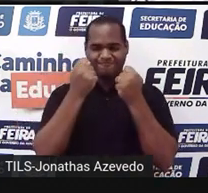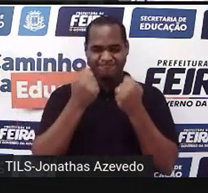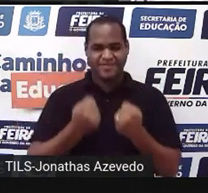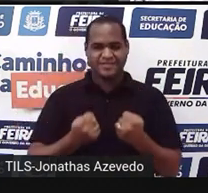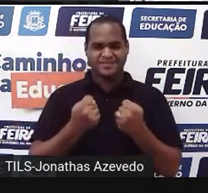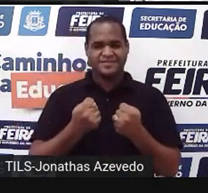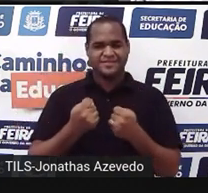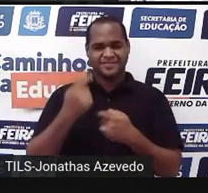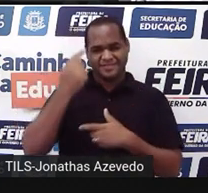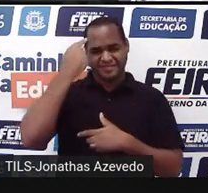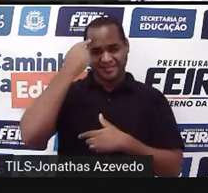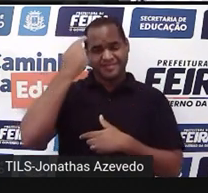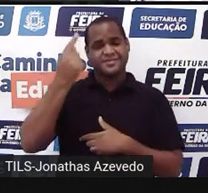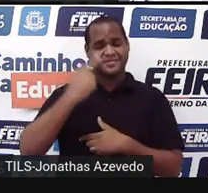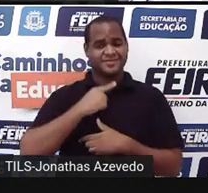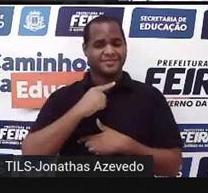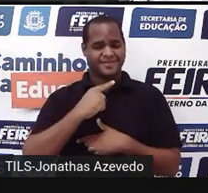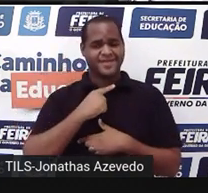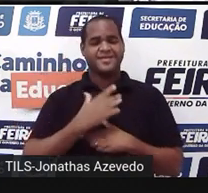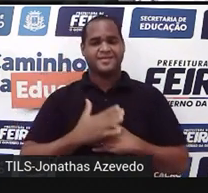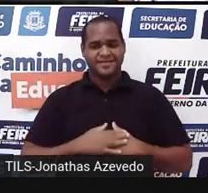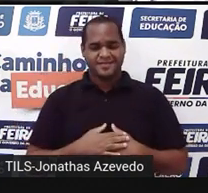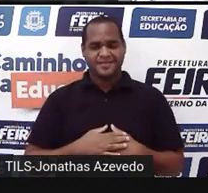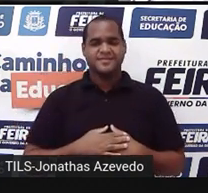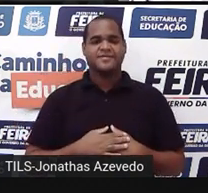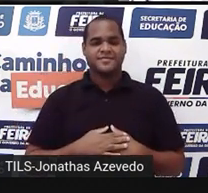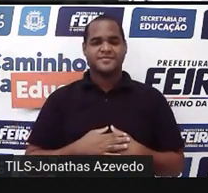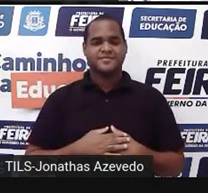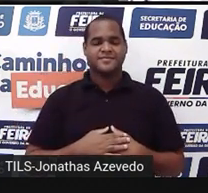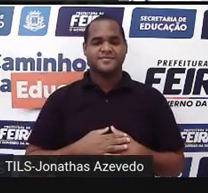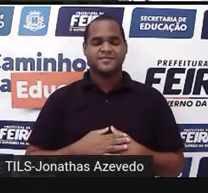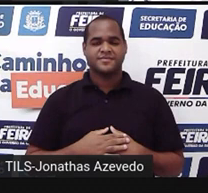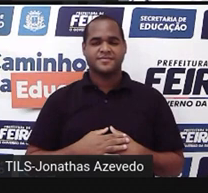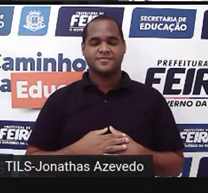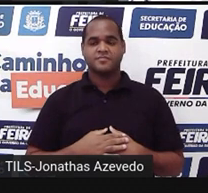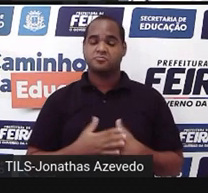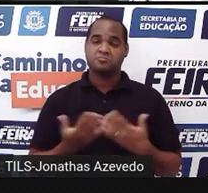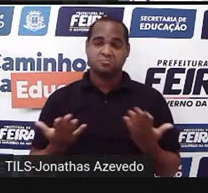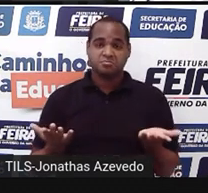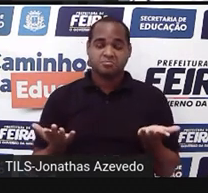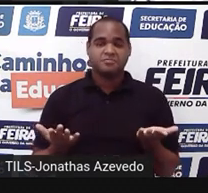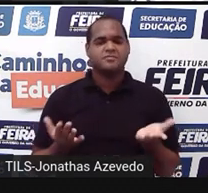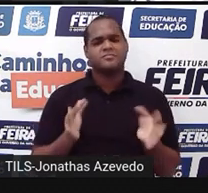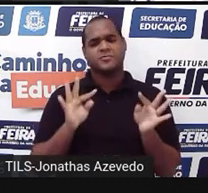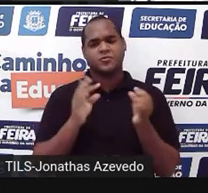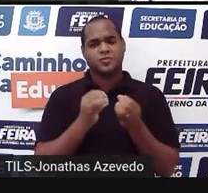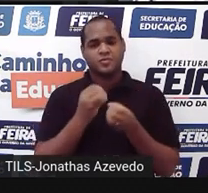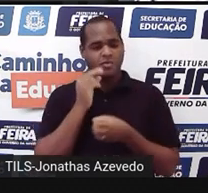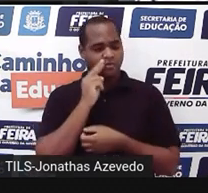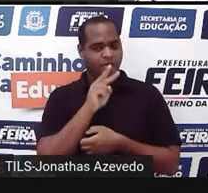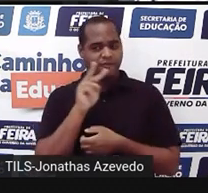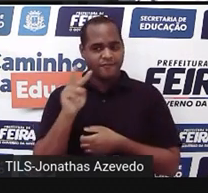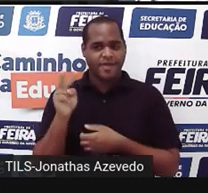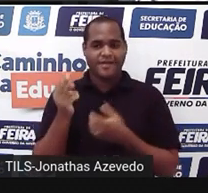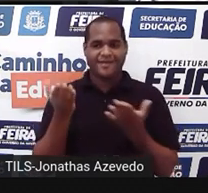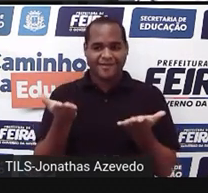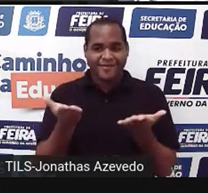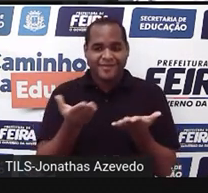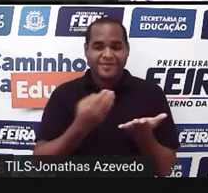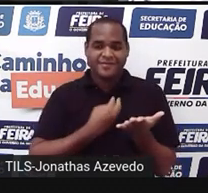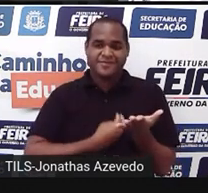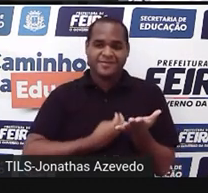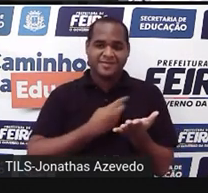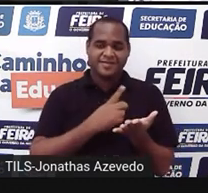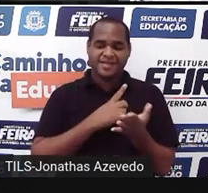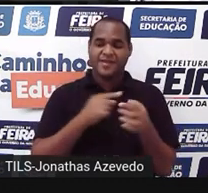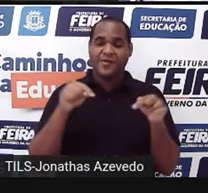é o que a gente costuma chamar de peso, é uma medida, né? Então, tudo aí agora, nesse momento, onde